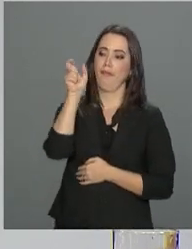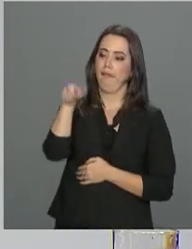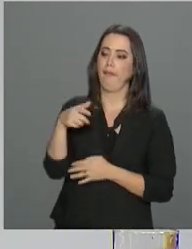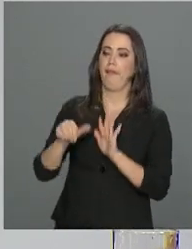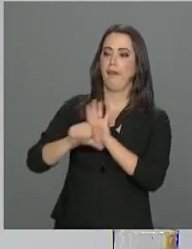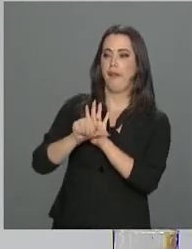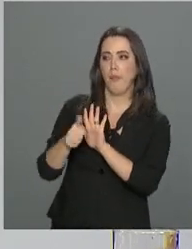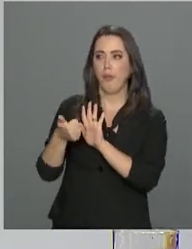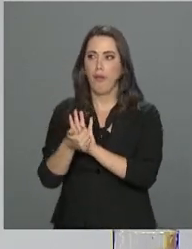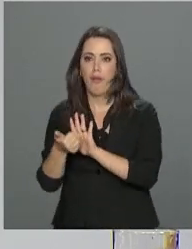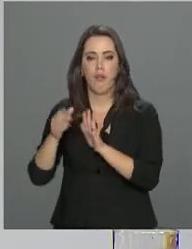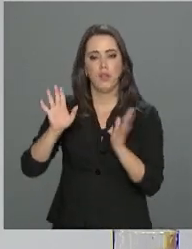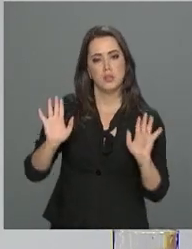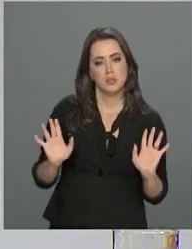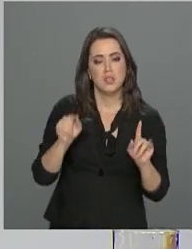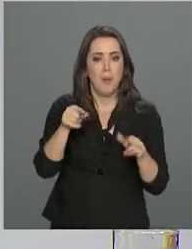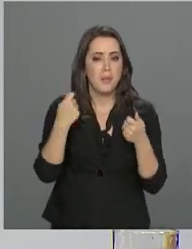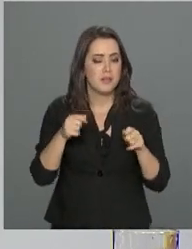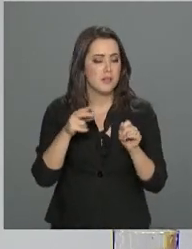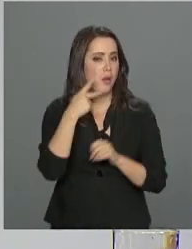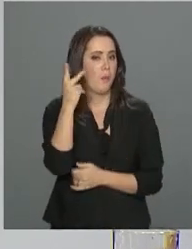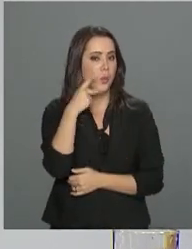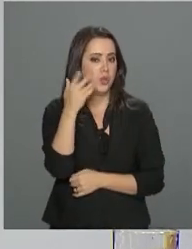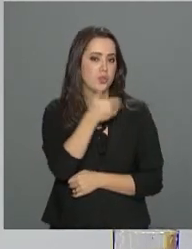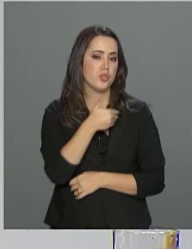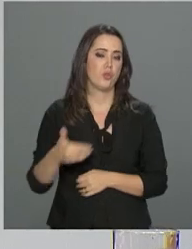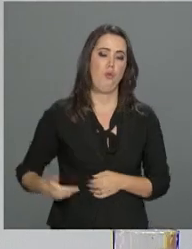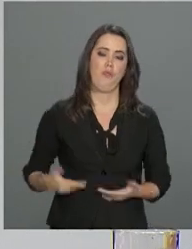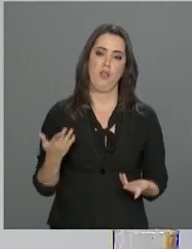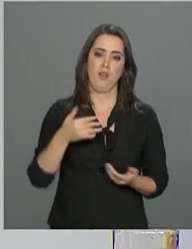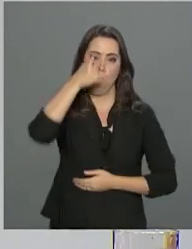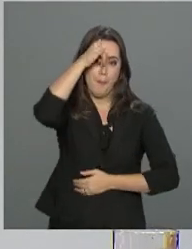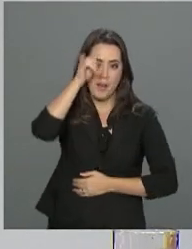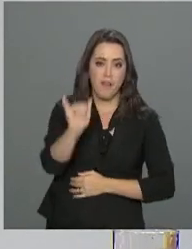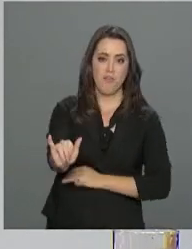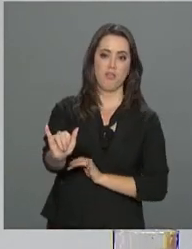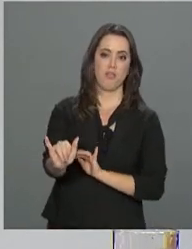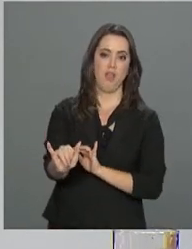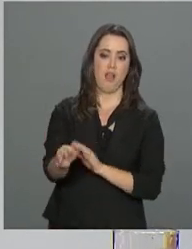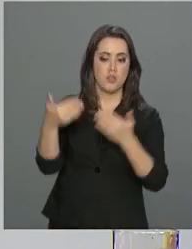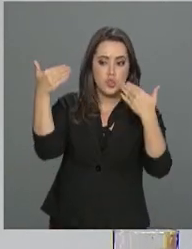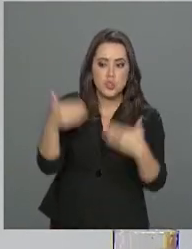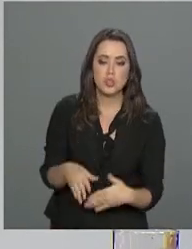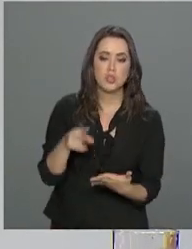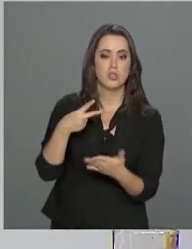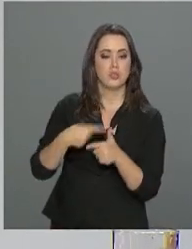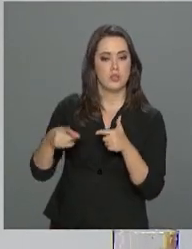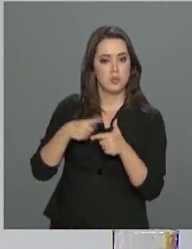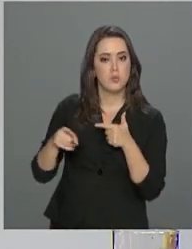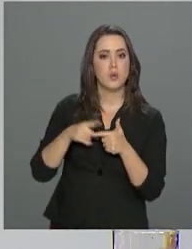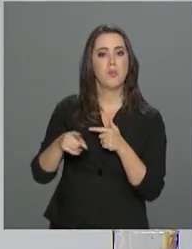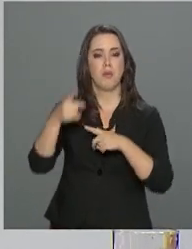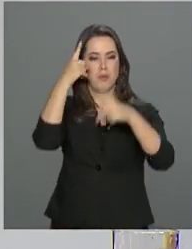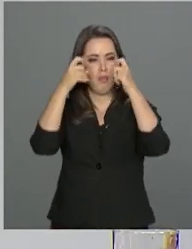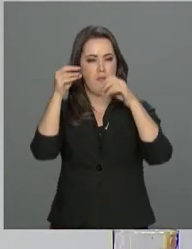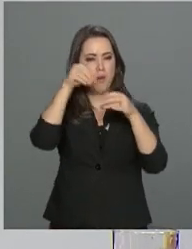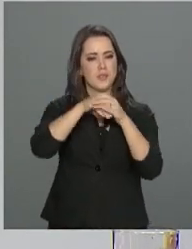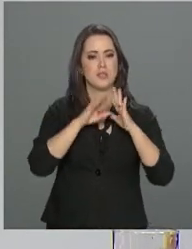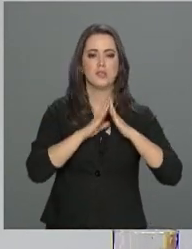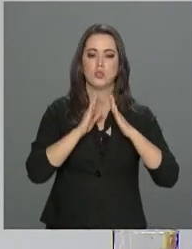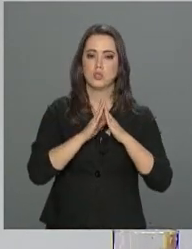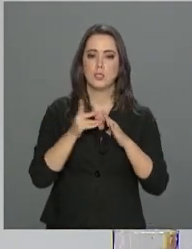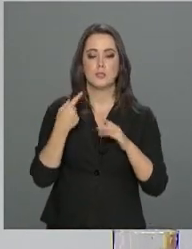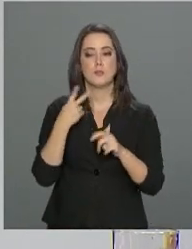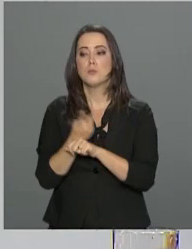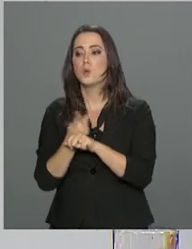Trata-se, acima de tudo, de estabelecer políticas públicas de prevenção e de enfrentamento à violência doméstica e ir